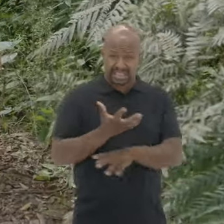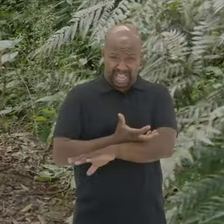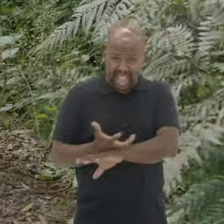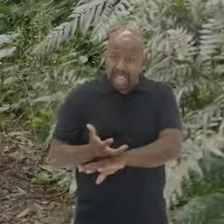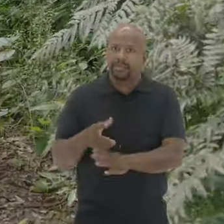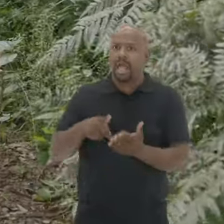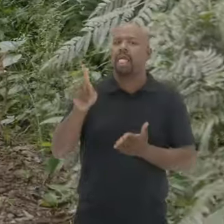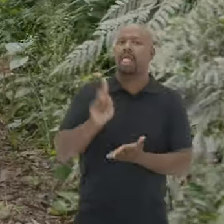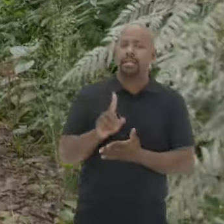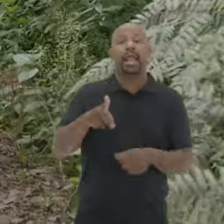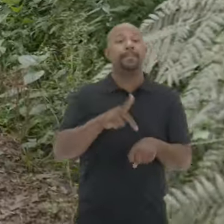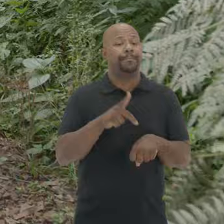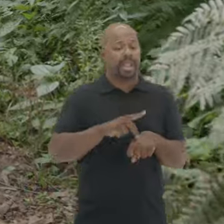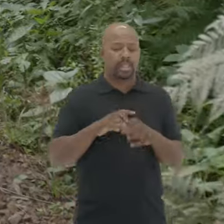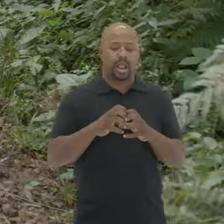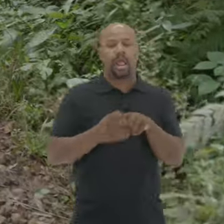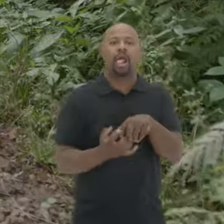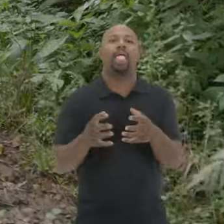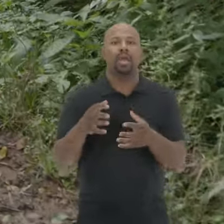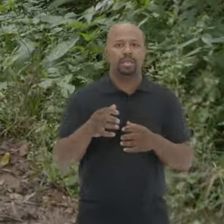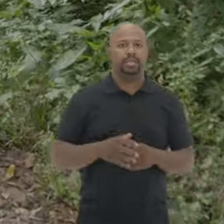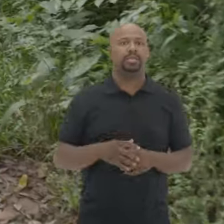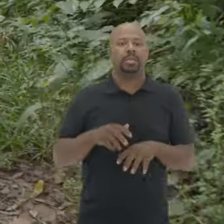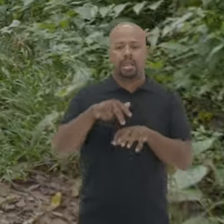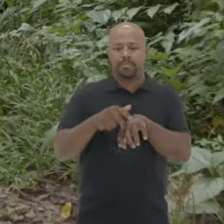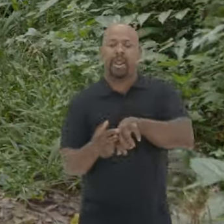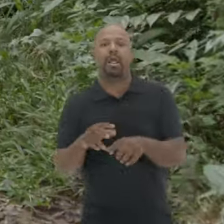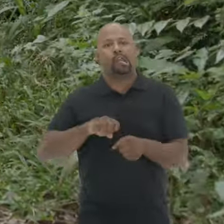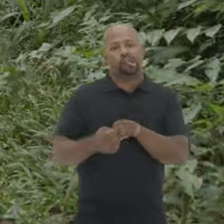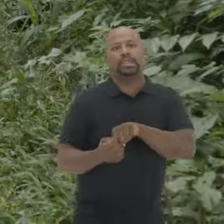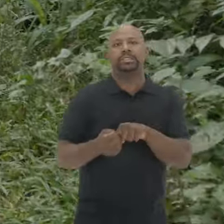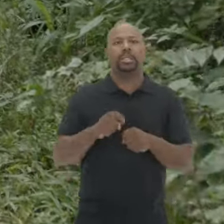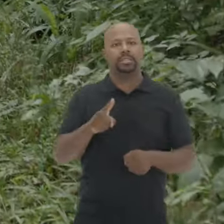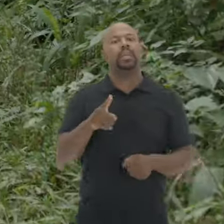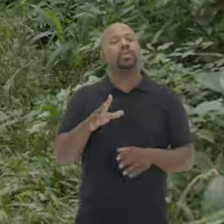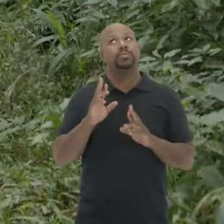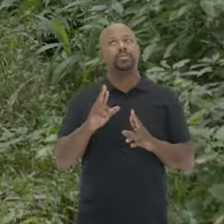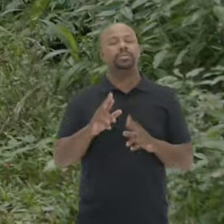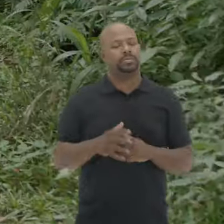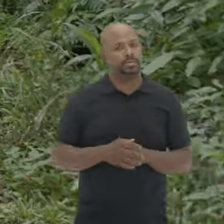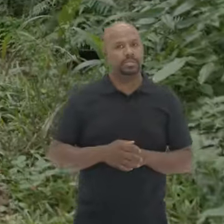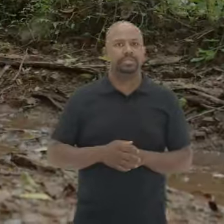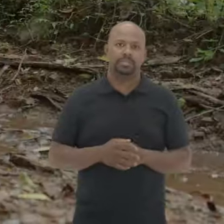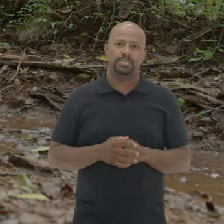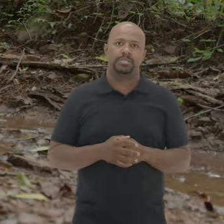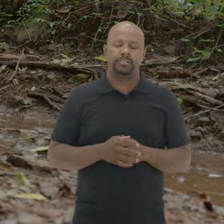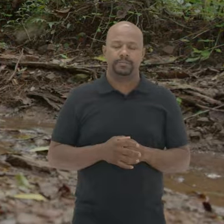grama vai escorregar Porque é liso Na pedra Porque a pedra está solta E rola É pisar e torcer Então não torcer